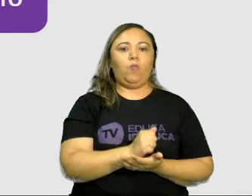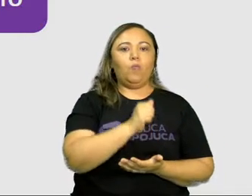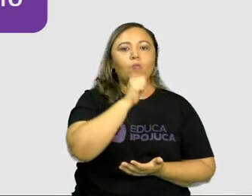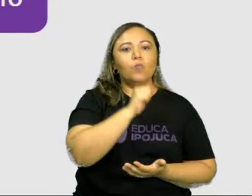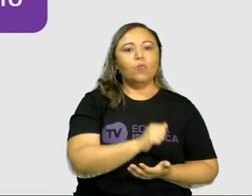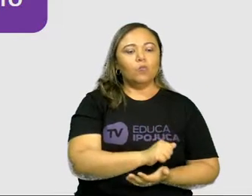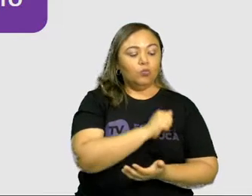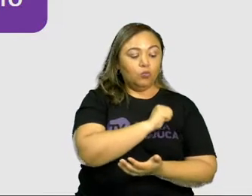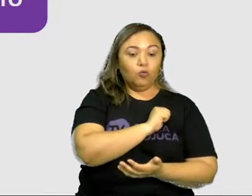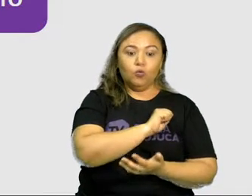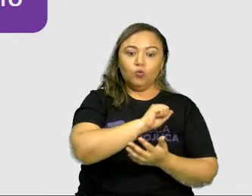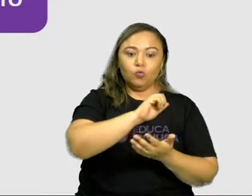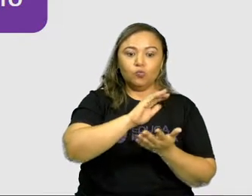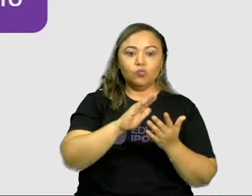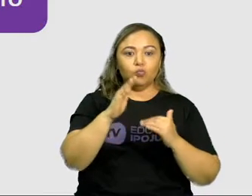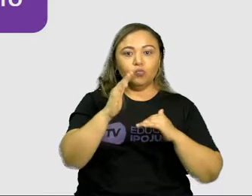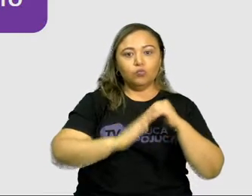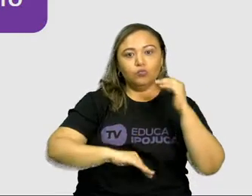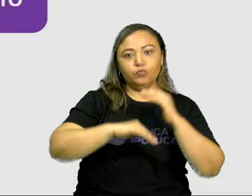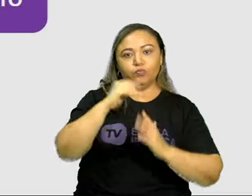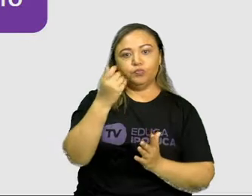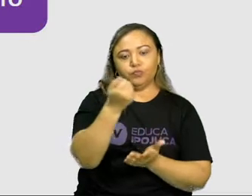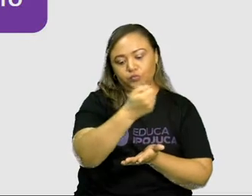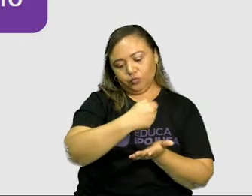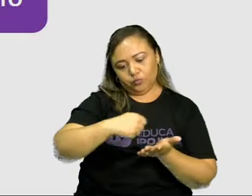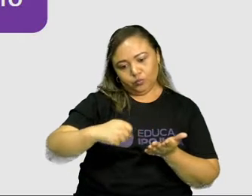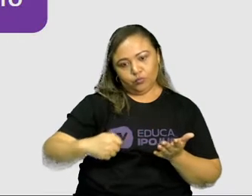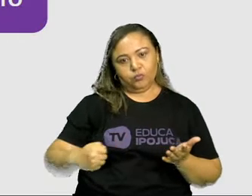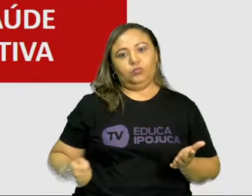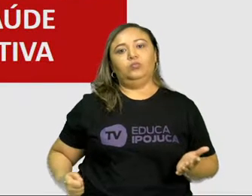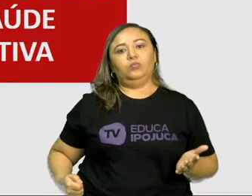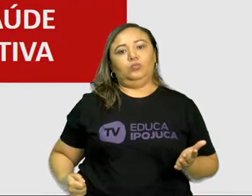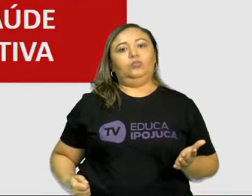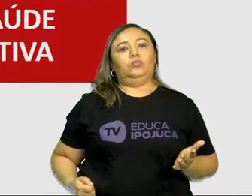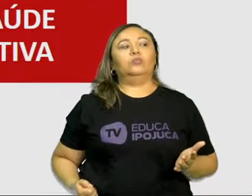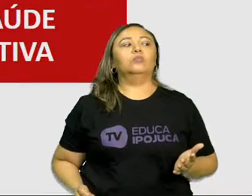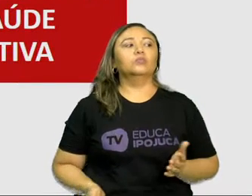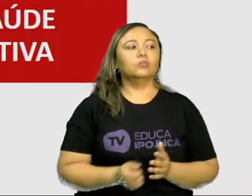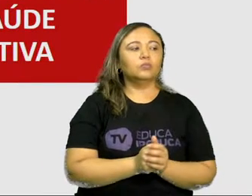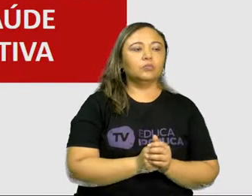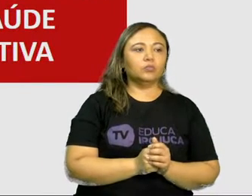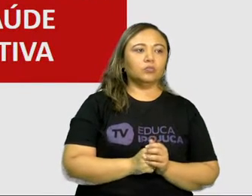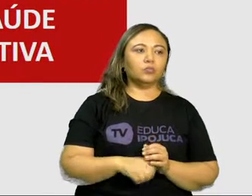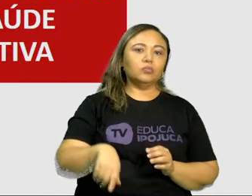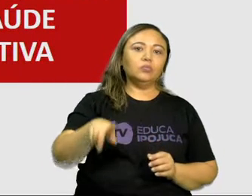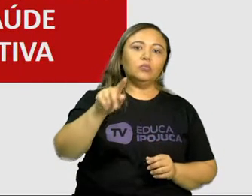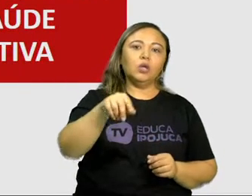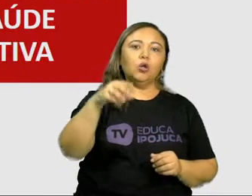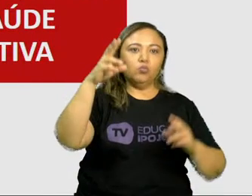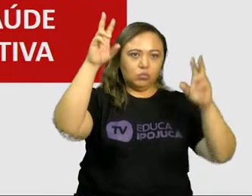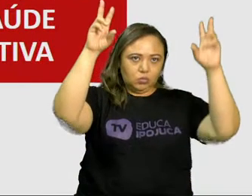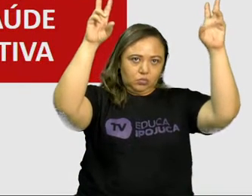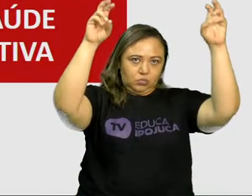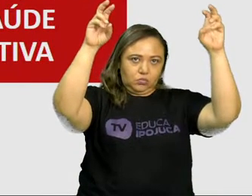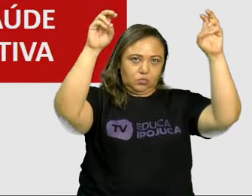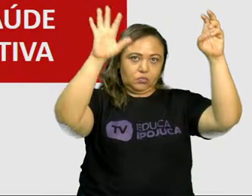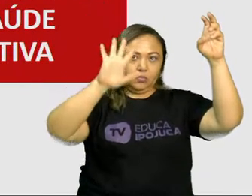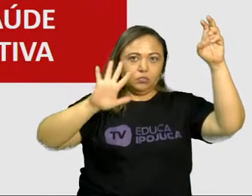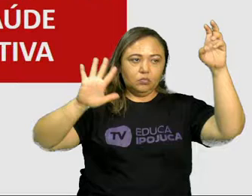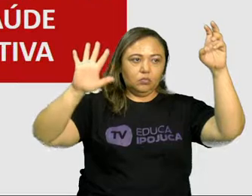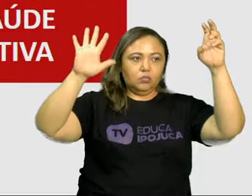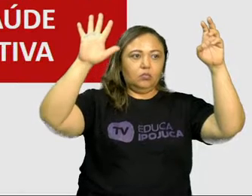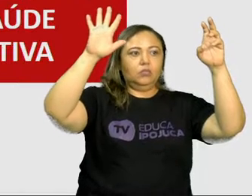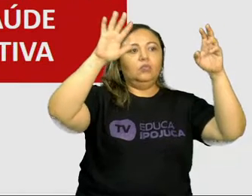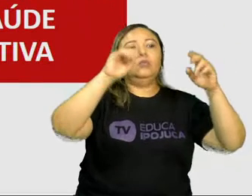o tema que será defendido ao longo do desenvolvimento textual. Então, o tema, ele,